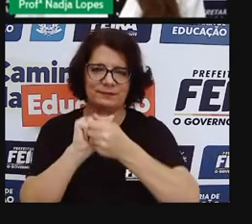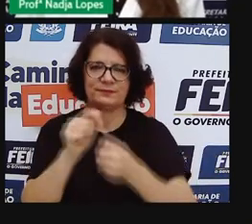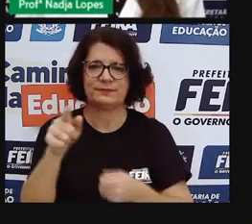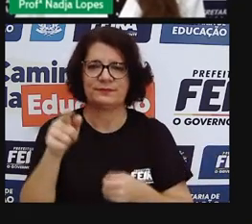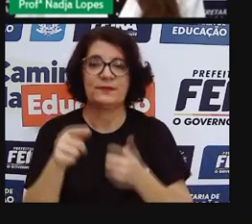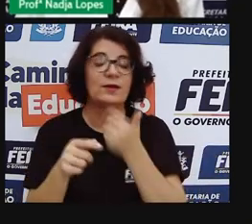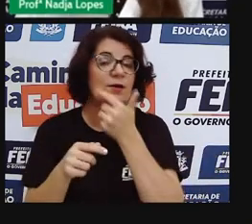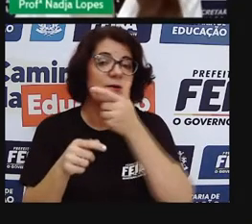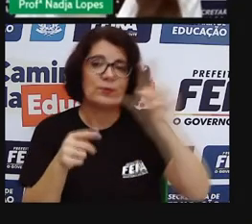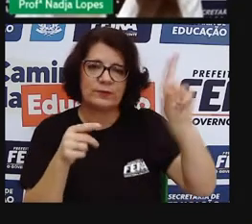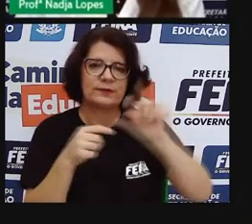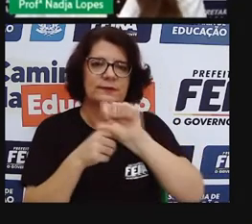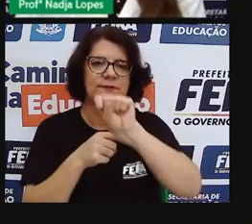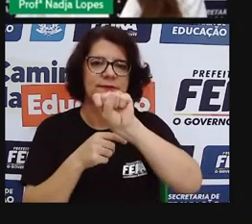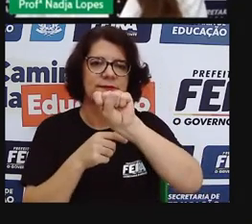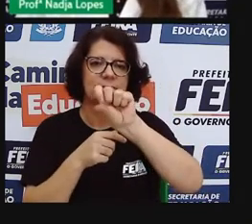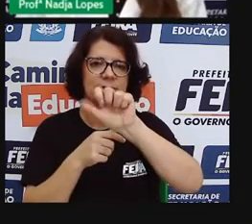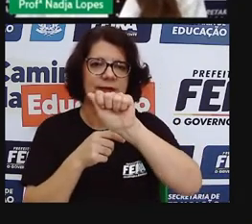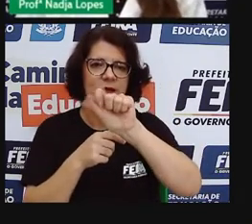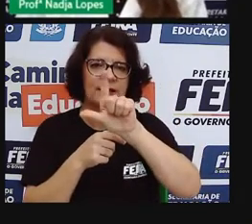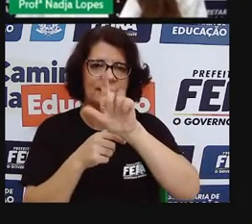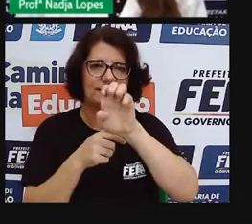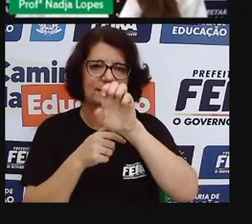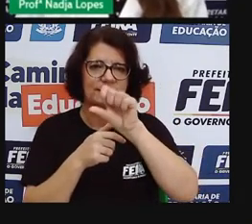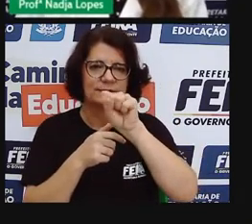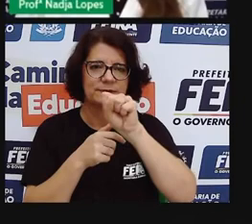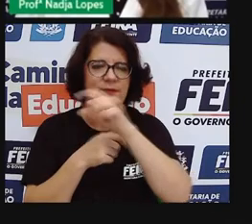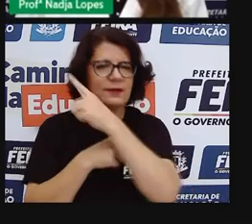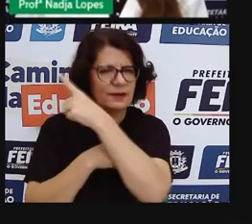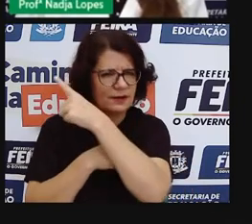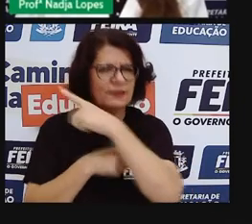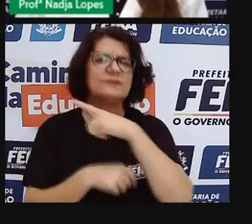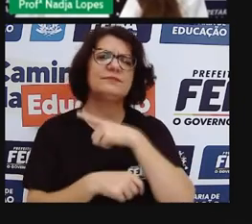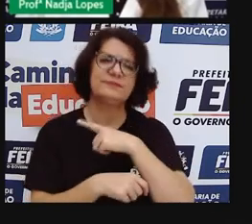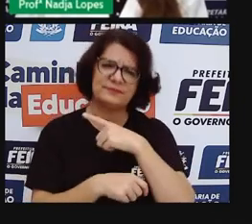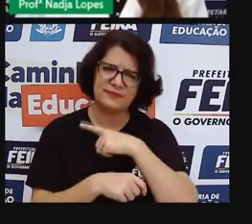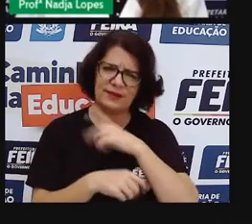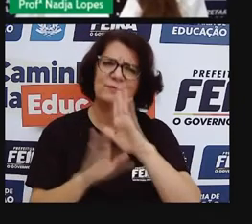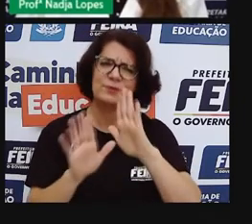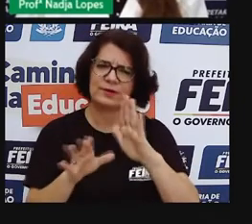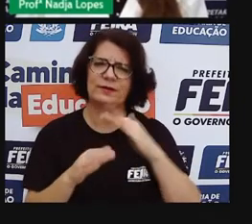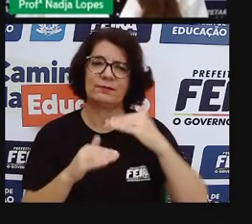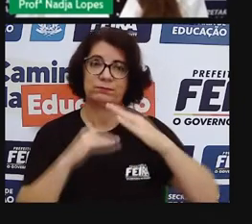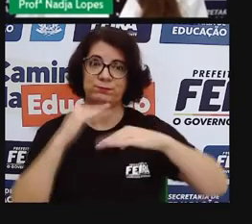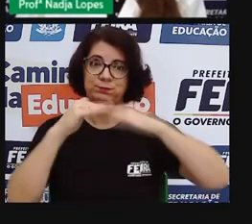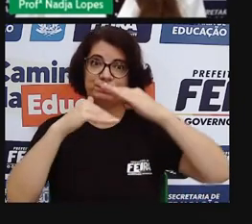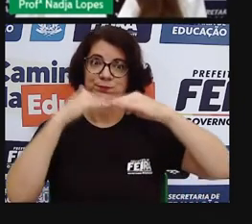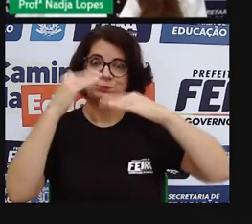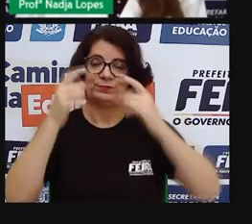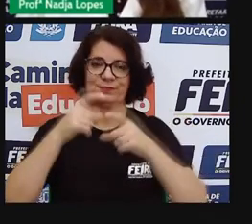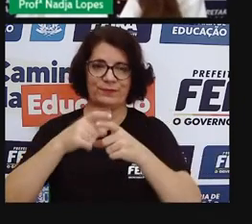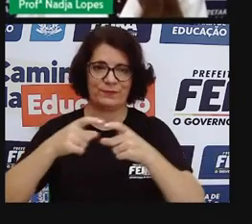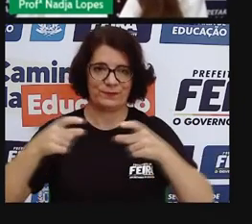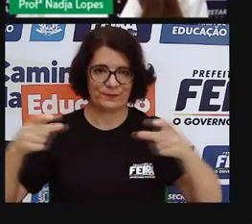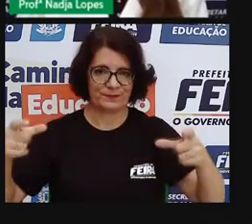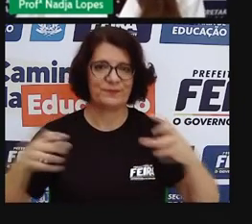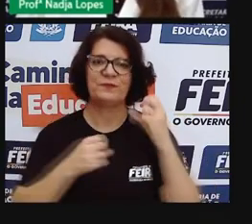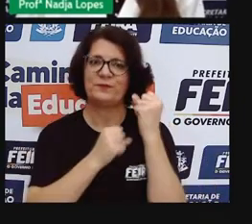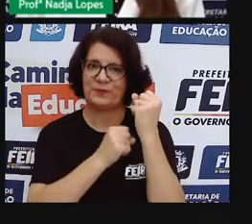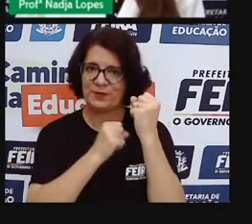Já nas salas Barbosa, a gente ainda tem, né, nas salas Barbosa, um comércio forte, mas não é